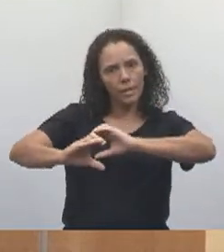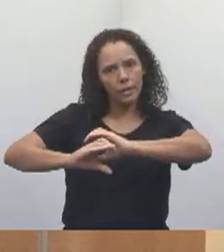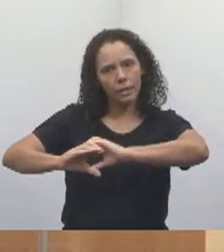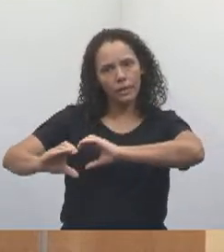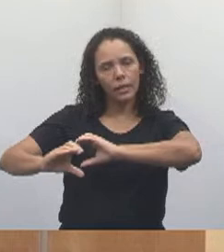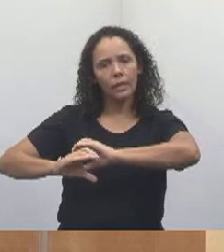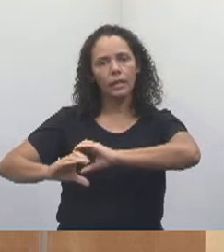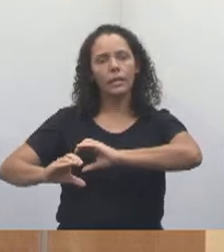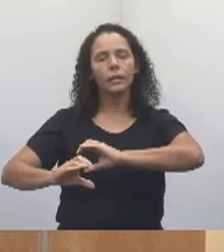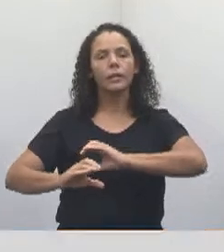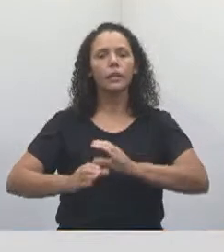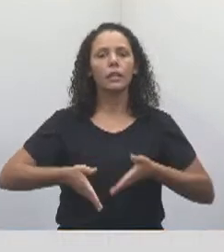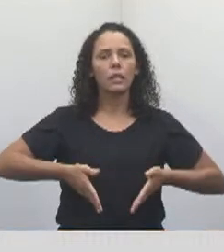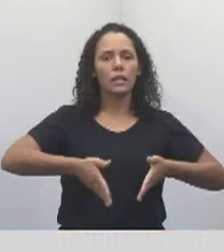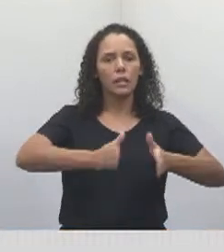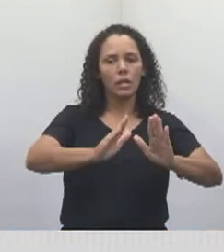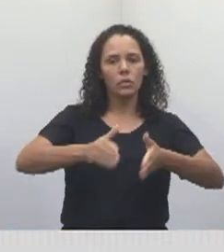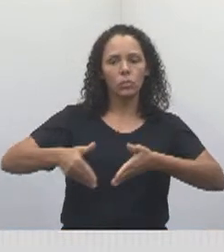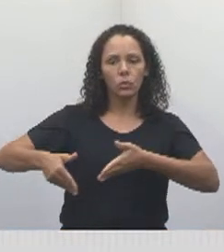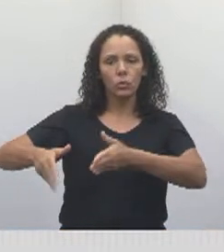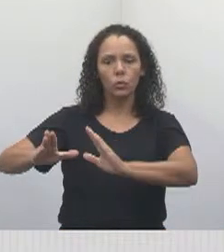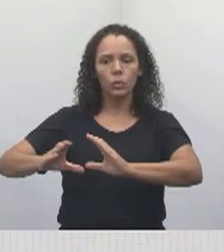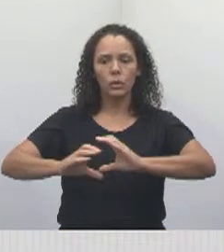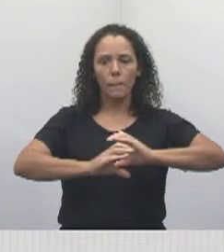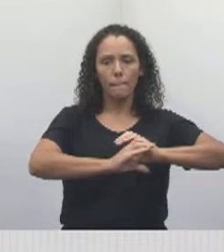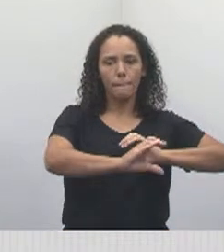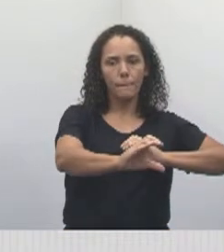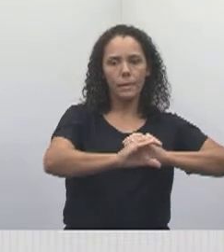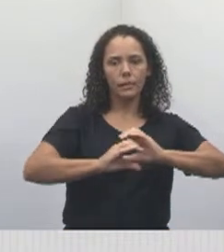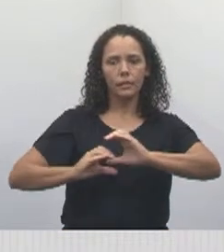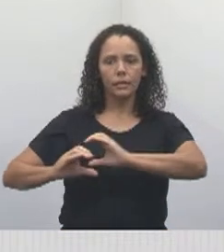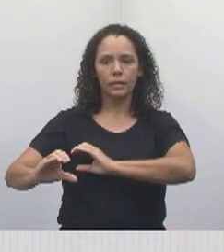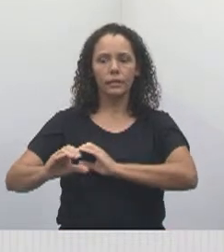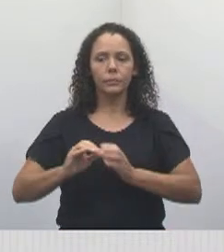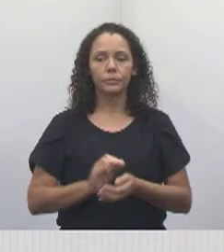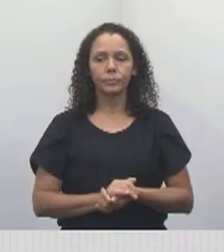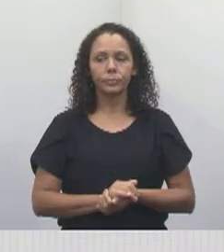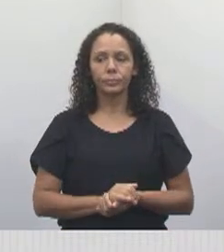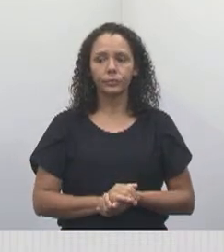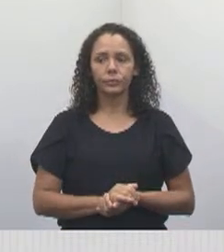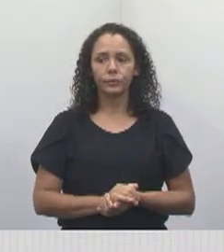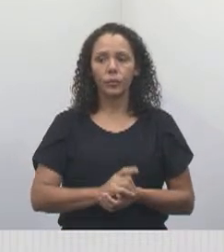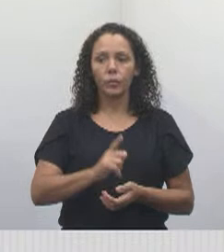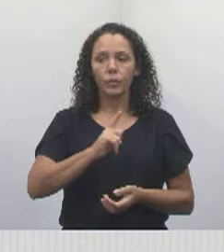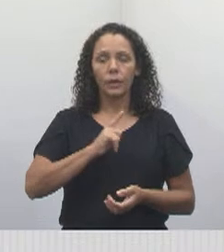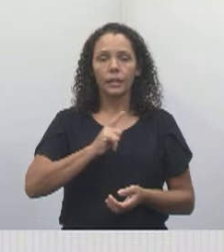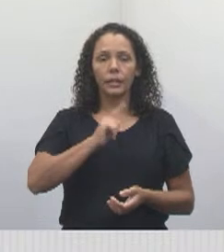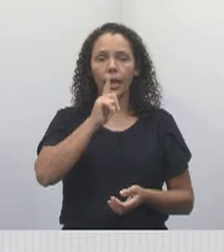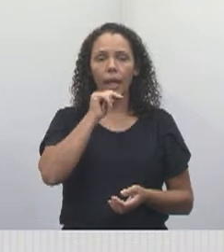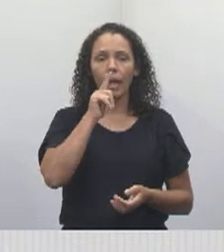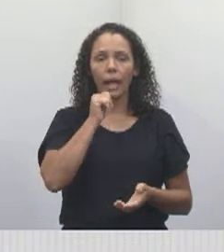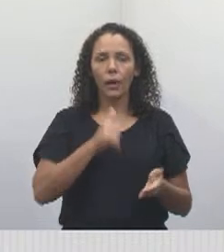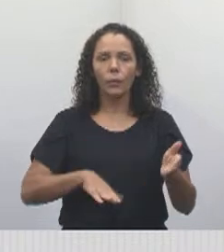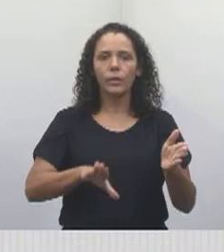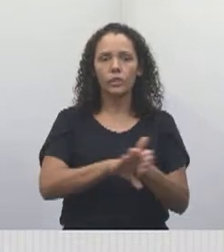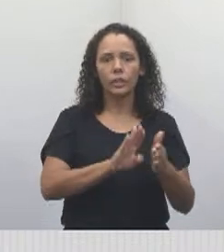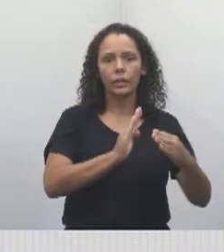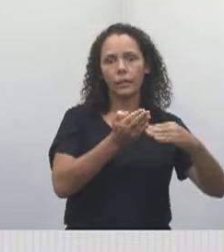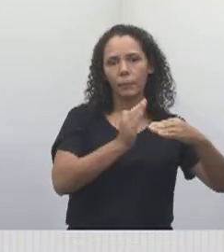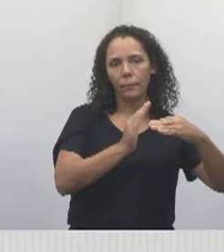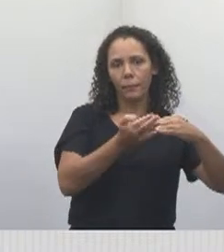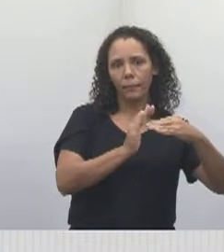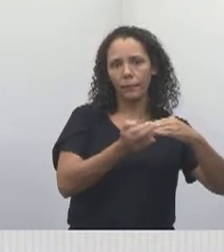em duas ruas e essas mangueiras para garantir o abastecimento da população do Jardim